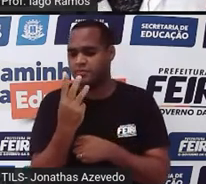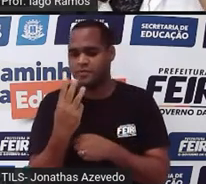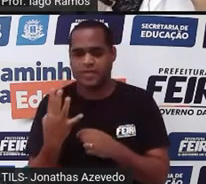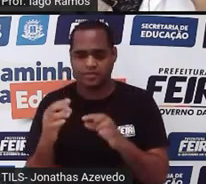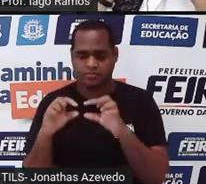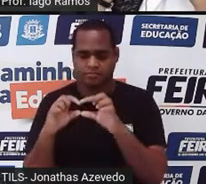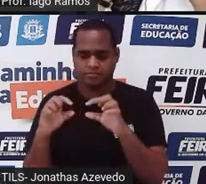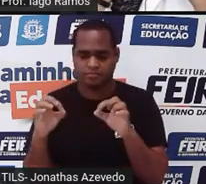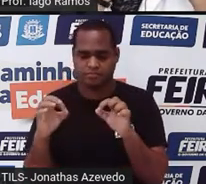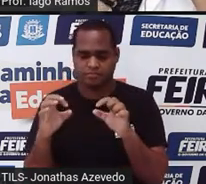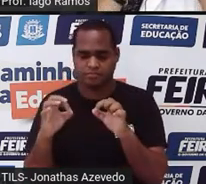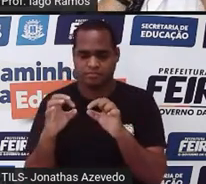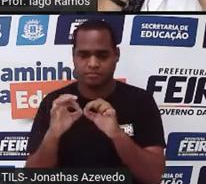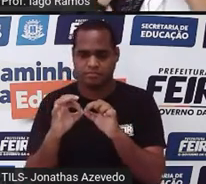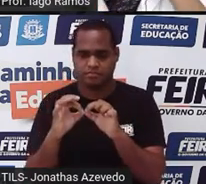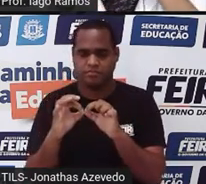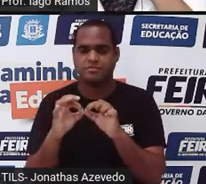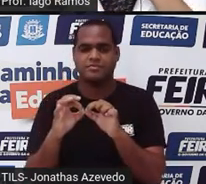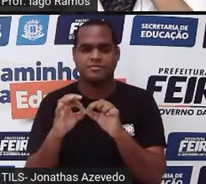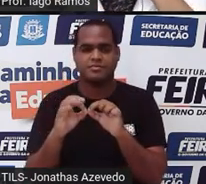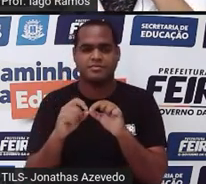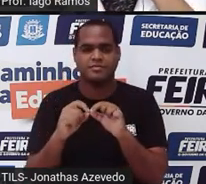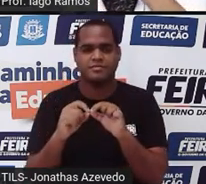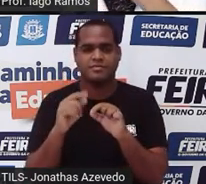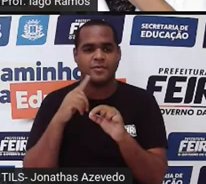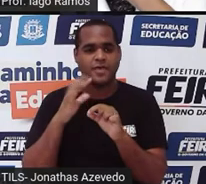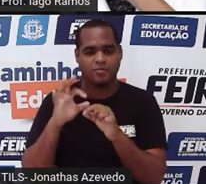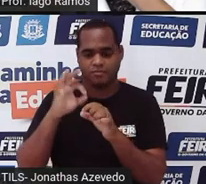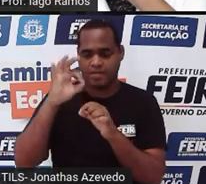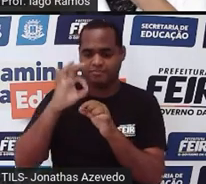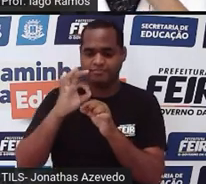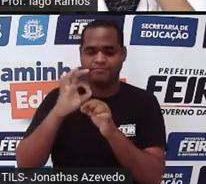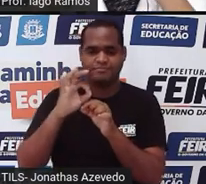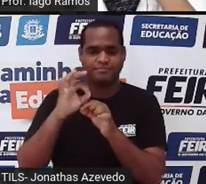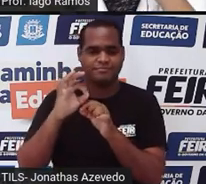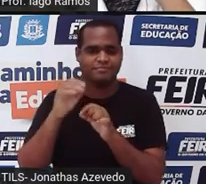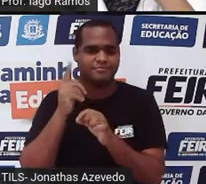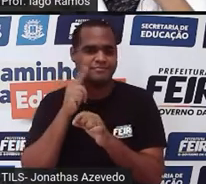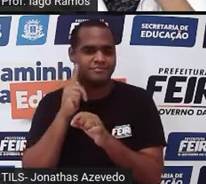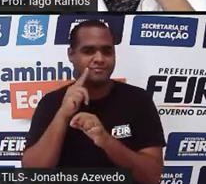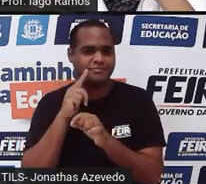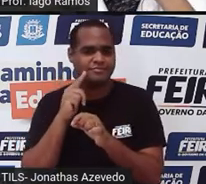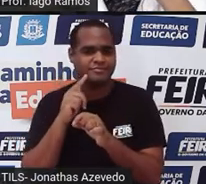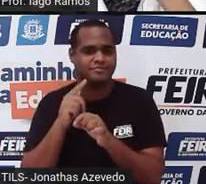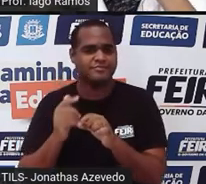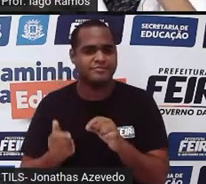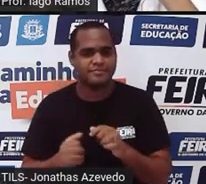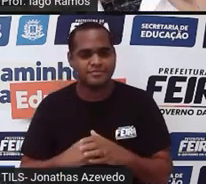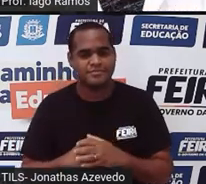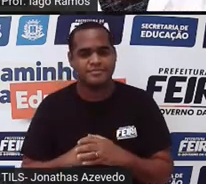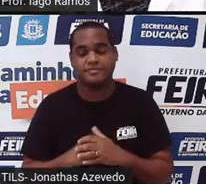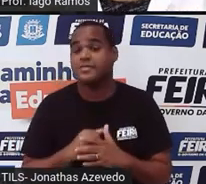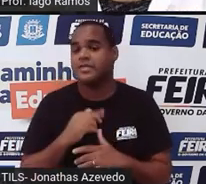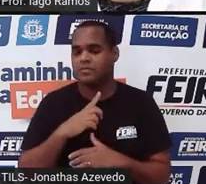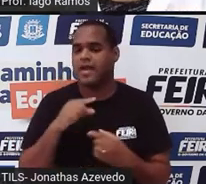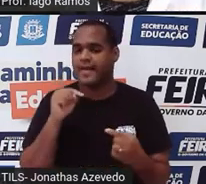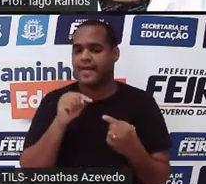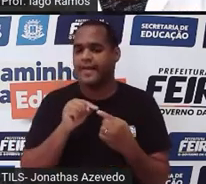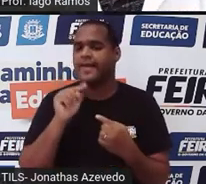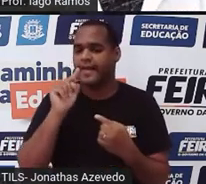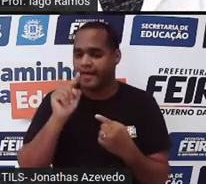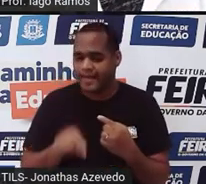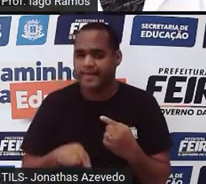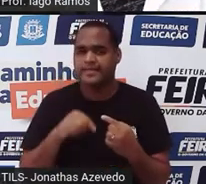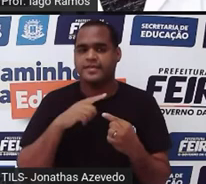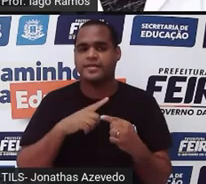embaixo, tá? Olha só. Duas embaixo e uma aqui em cima. Então, tem um formatozinho de triângulo,